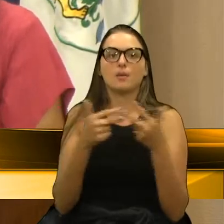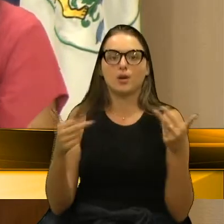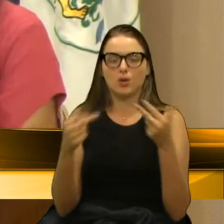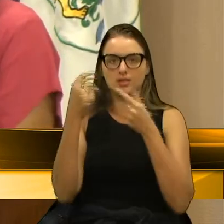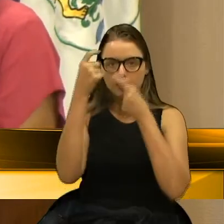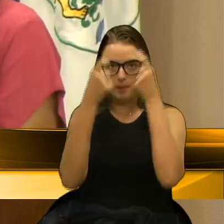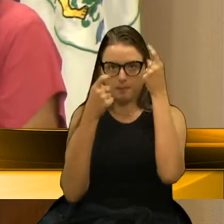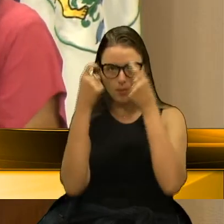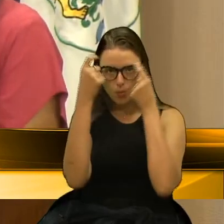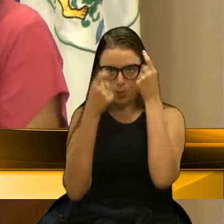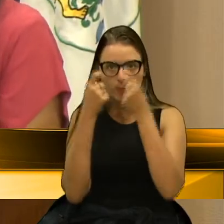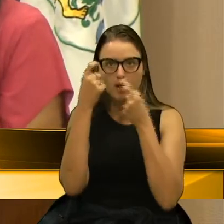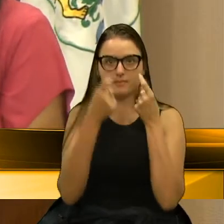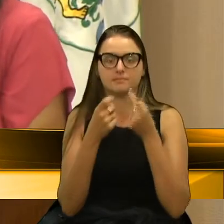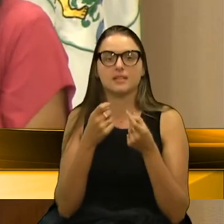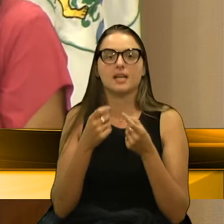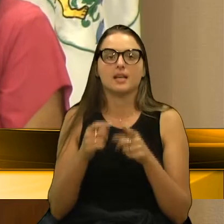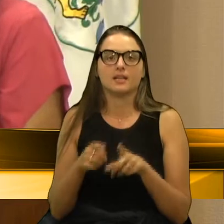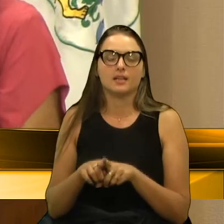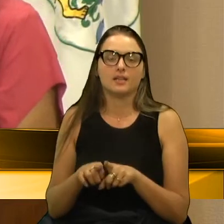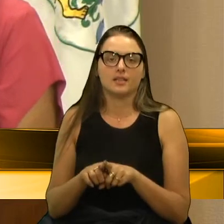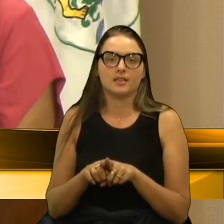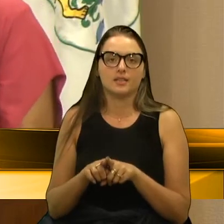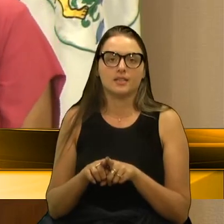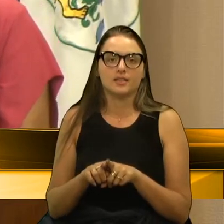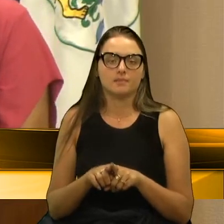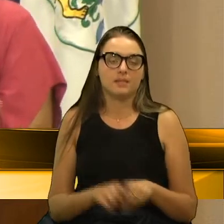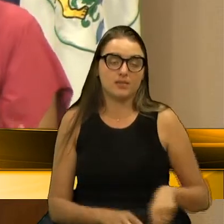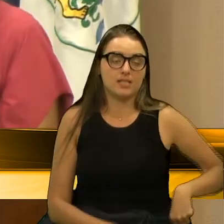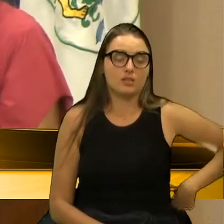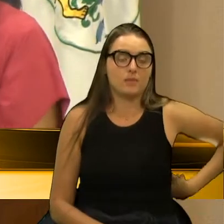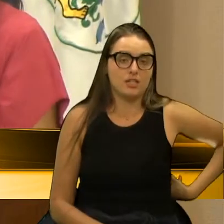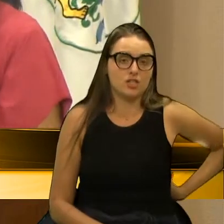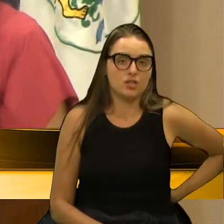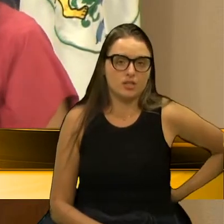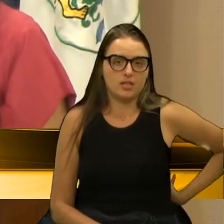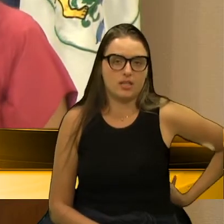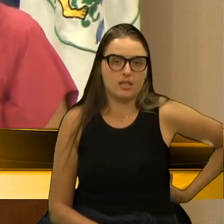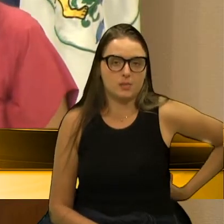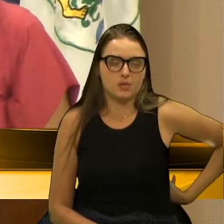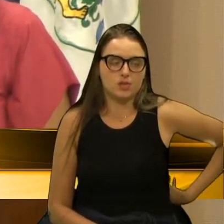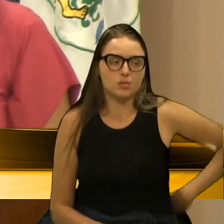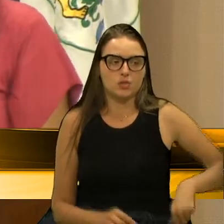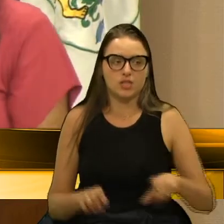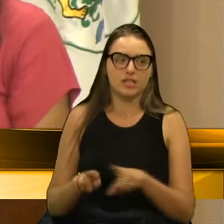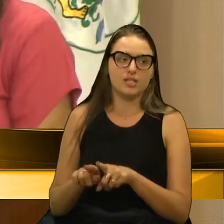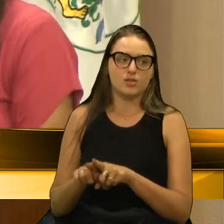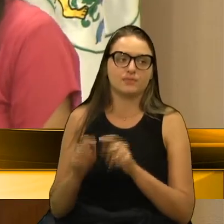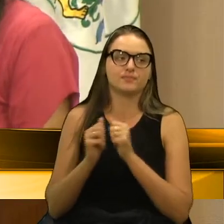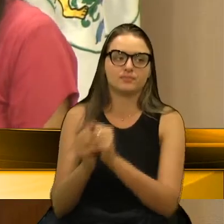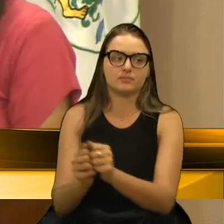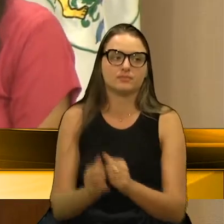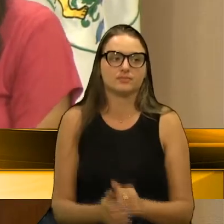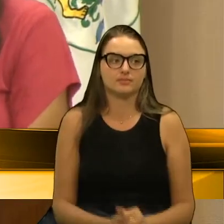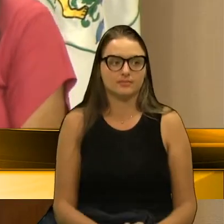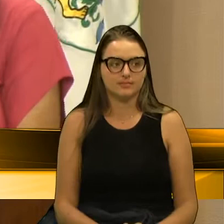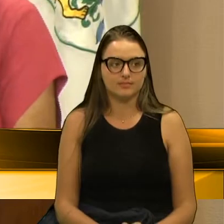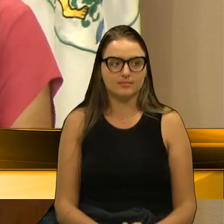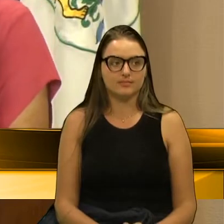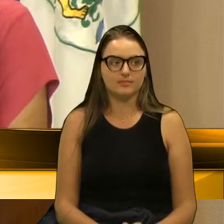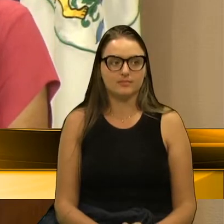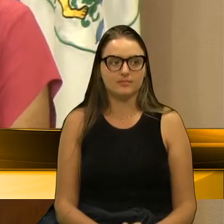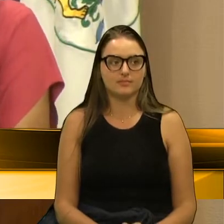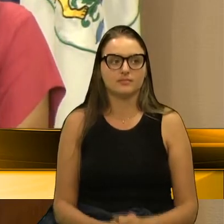gente precisa pensar se a gente quer que a população tenha uma imunidade. A gente precisa pensar em acelerar esse